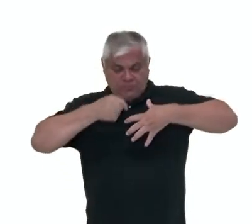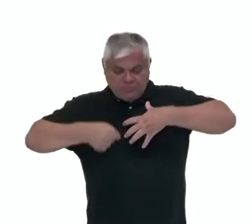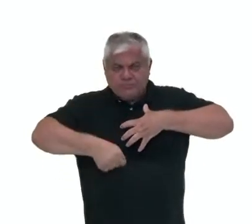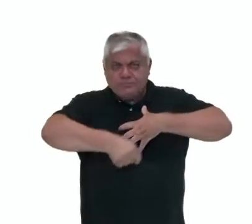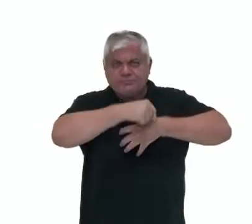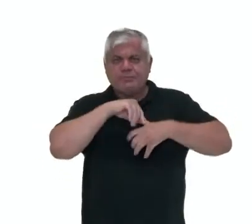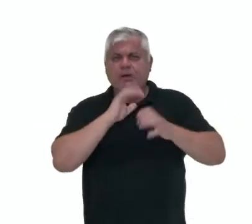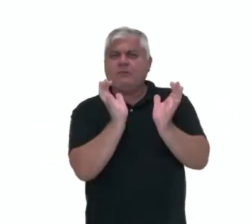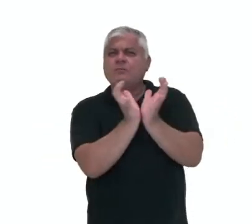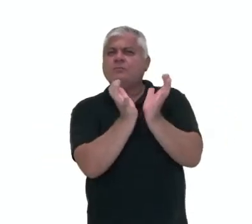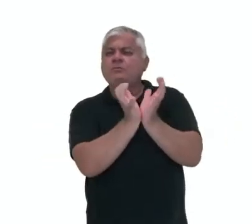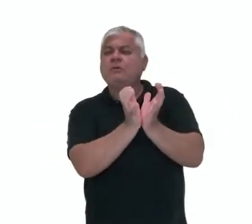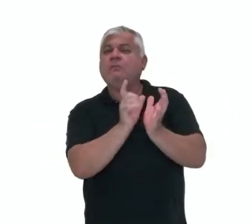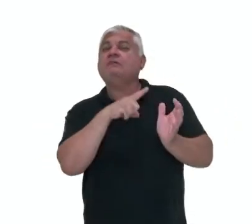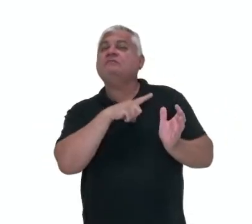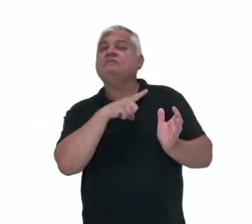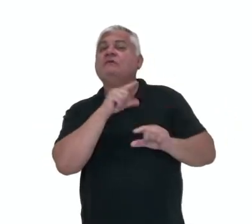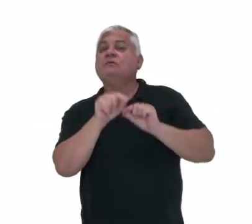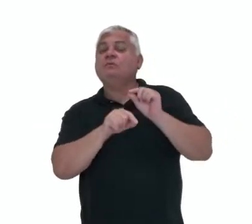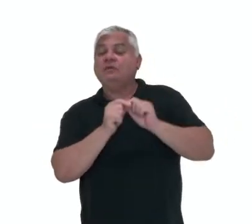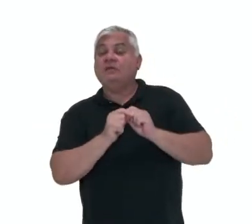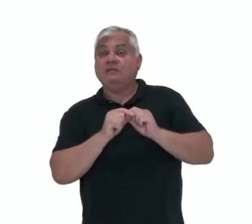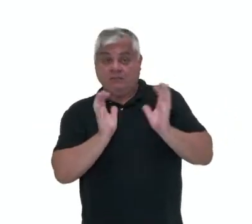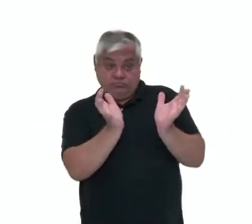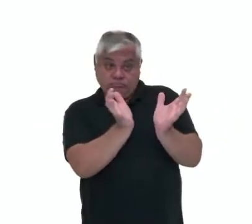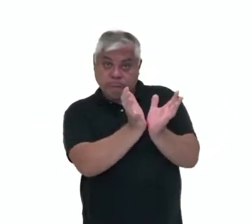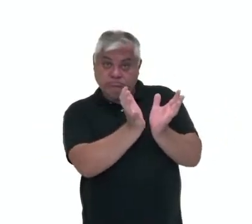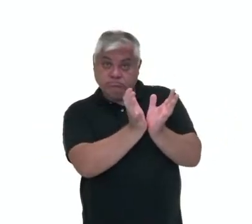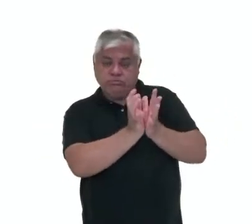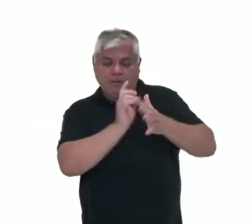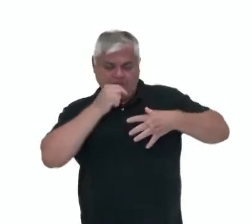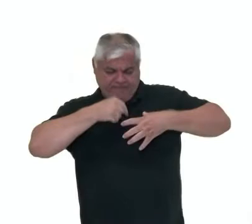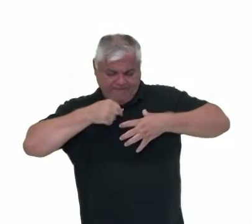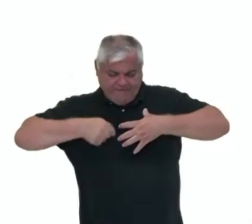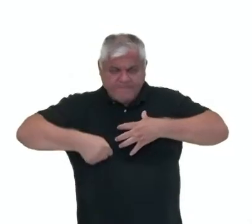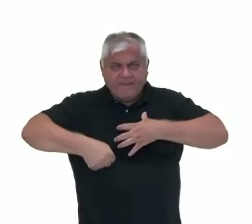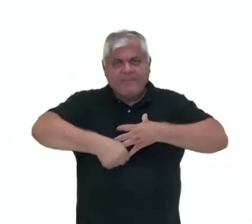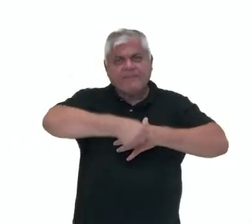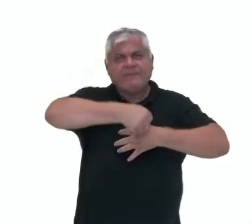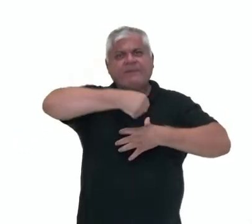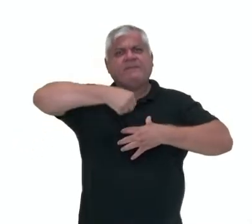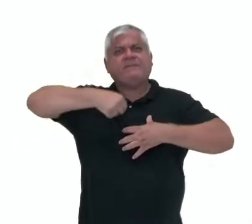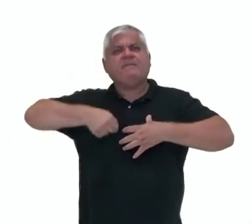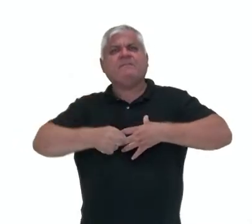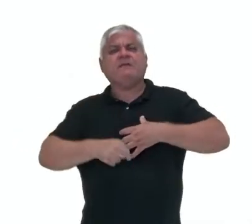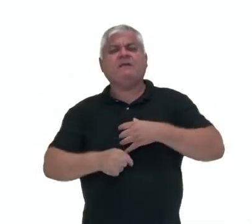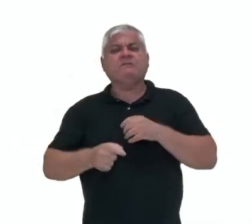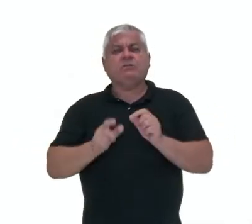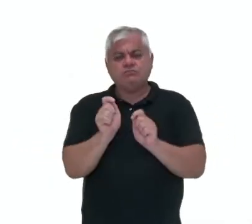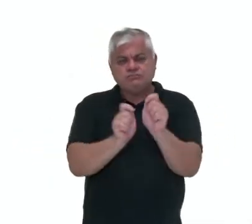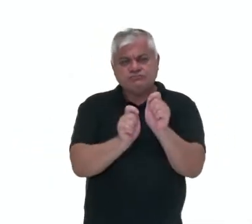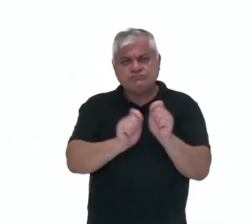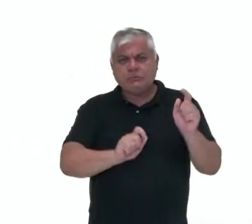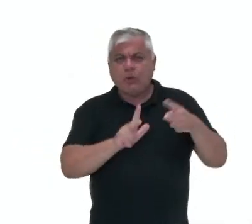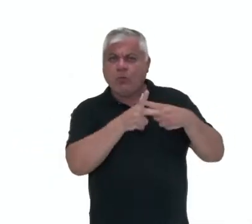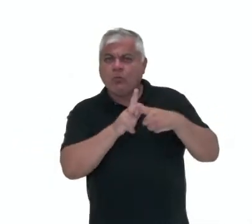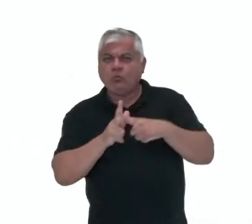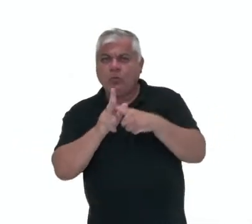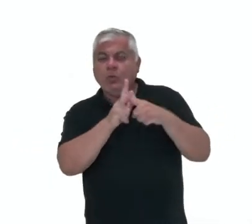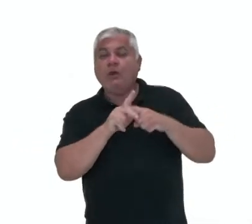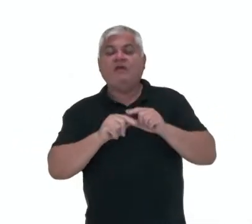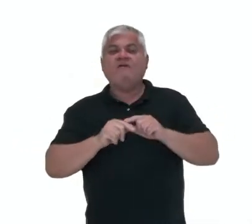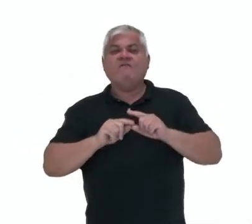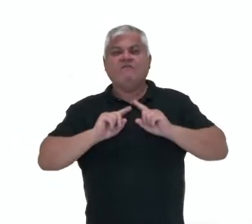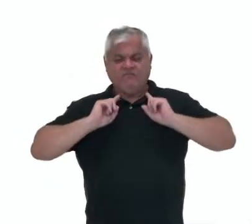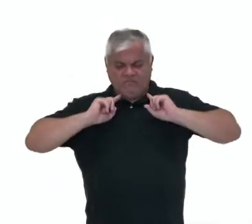ele é formado por um grupo de glândulas e órgãos que regulam e controlam várias